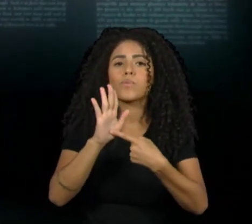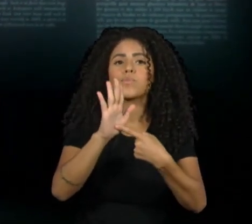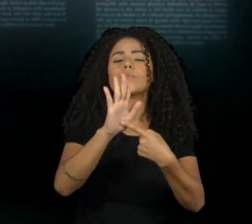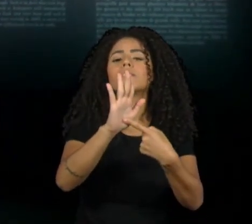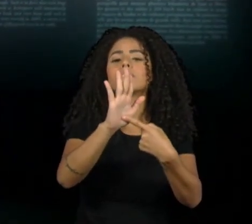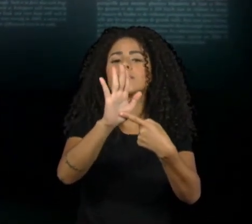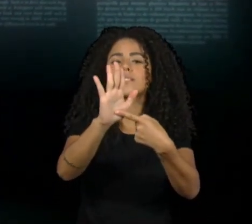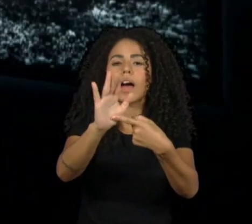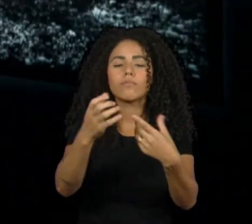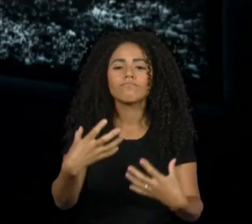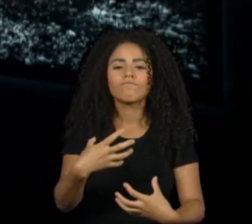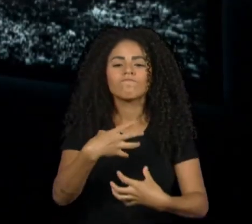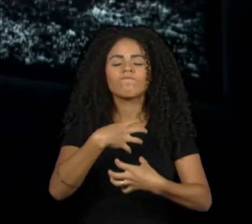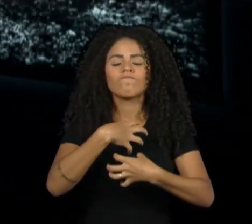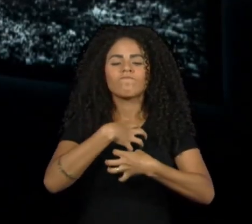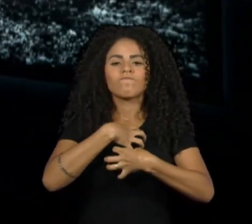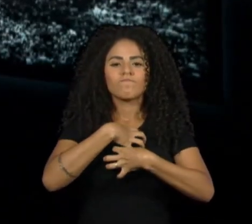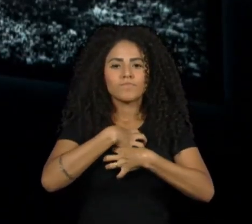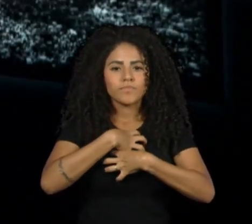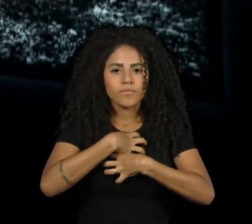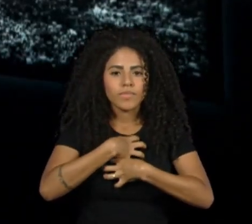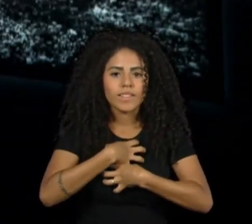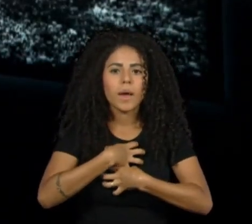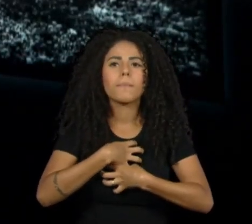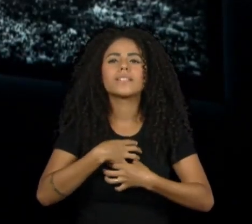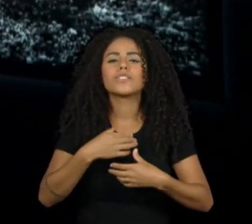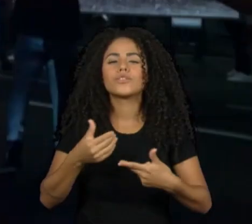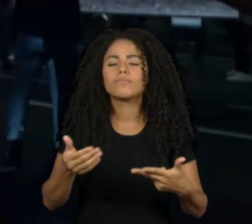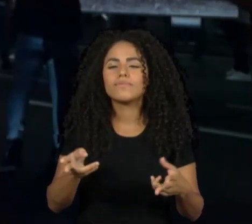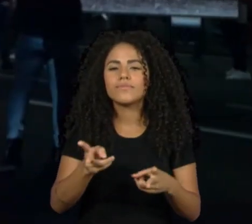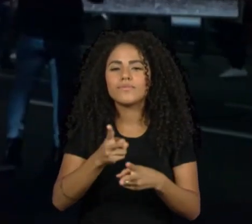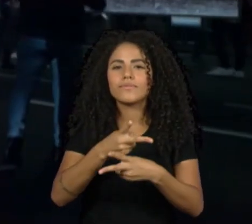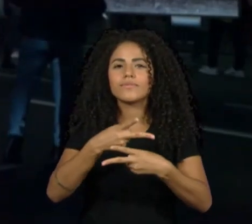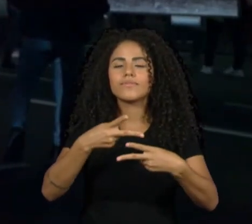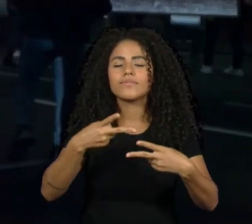sonora, composta especialmente por Jamichajar.